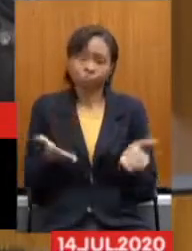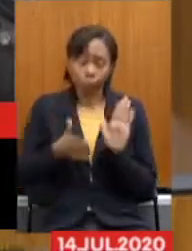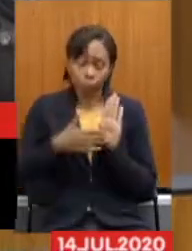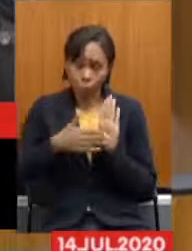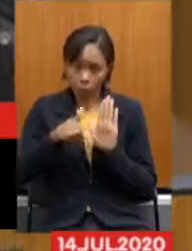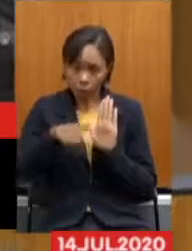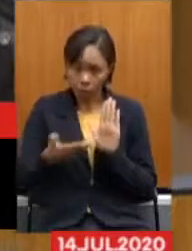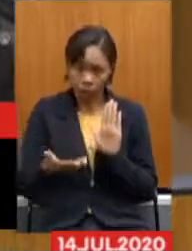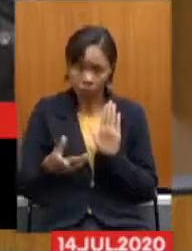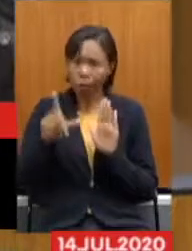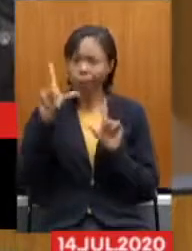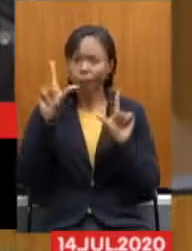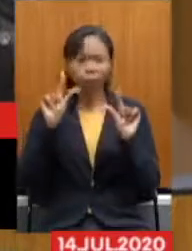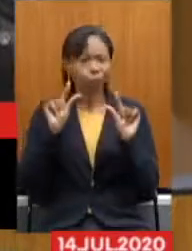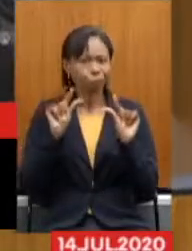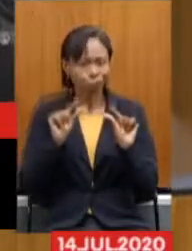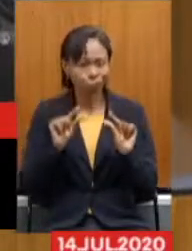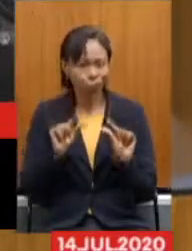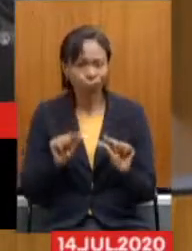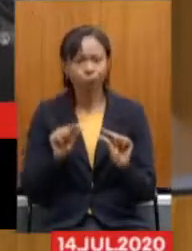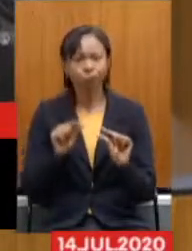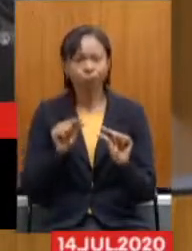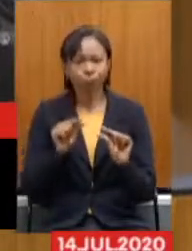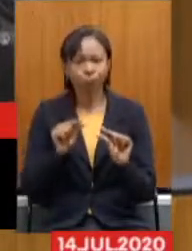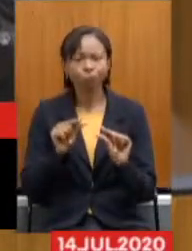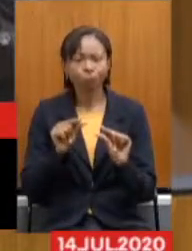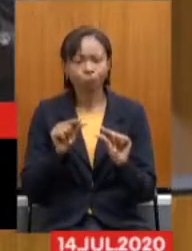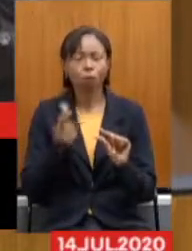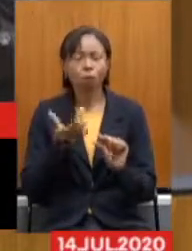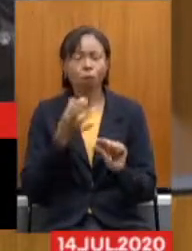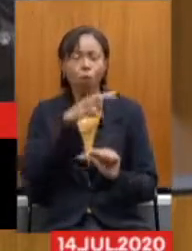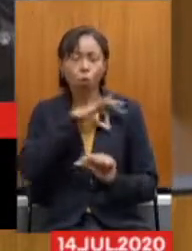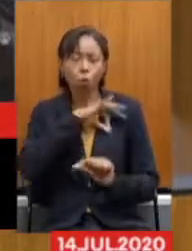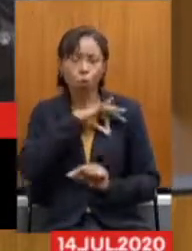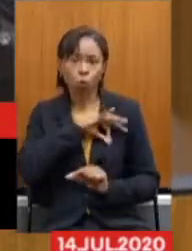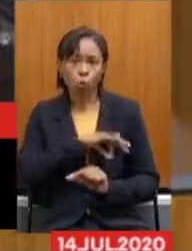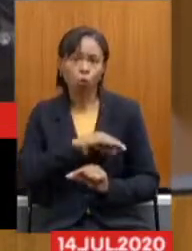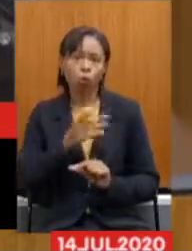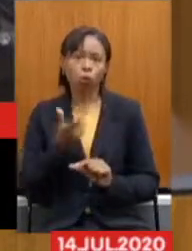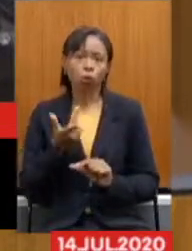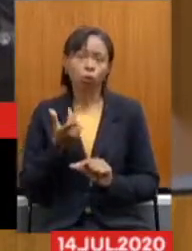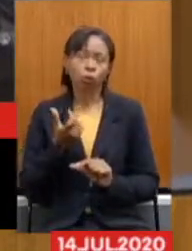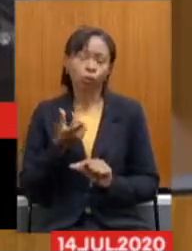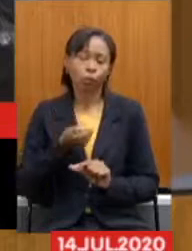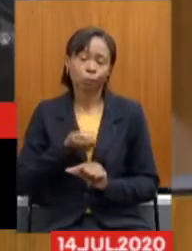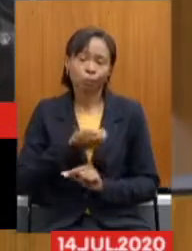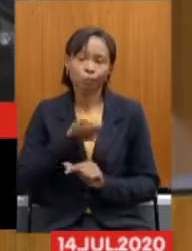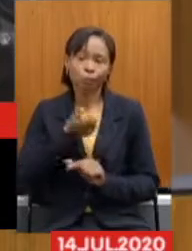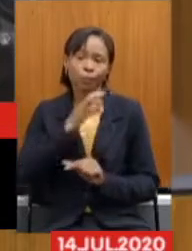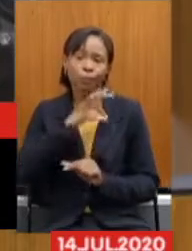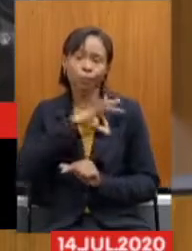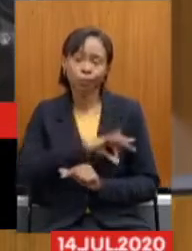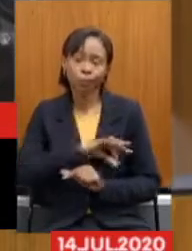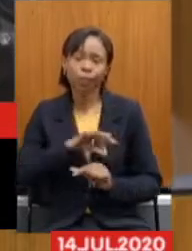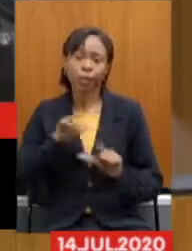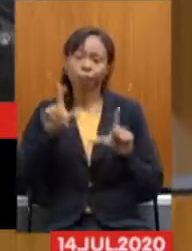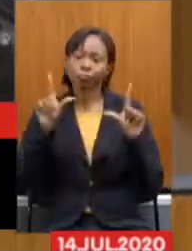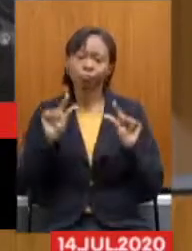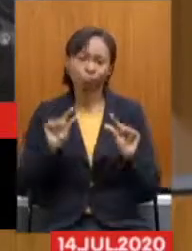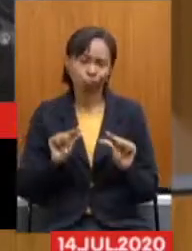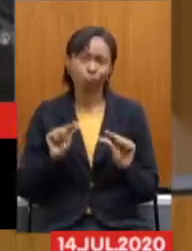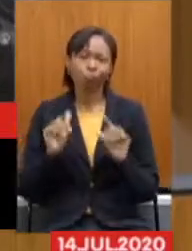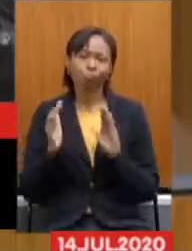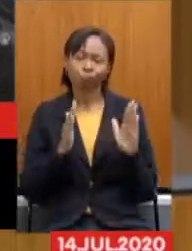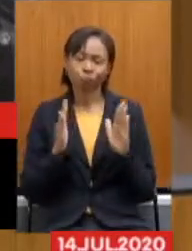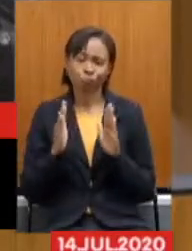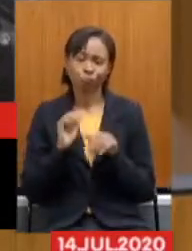só vem reduzir o benefício, reduzir os salários dos servidores nesse momento